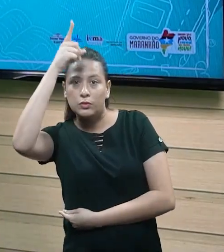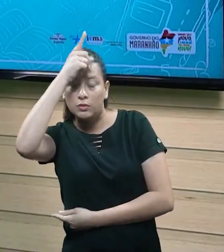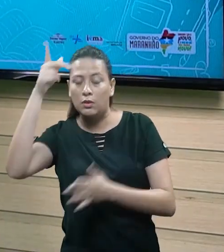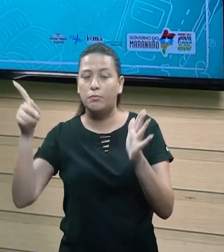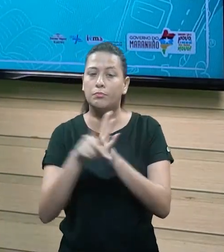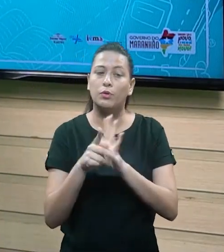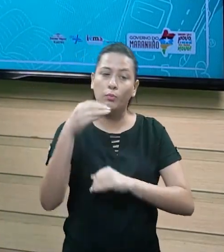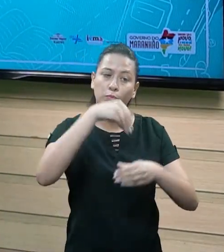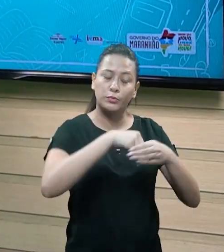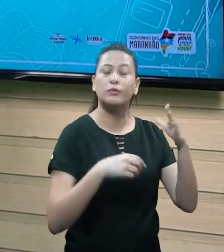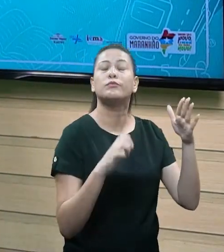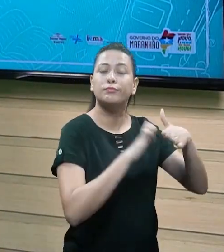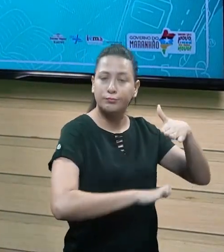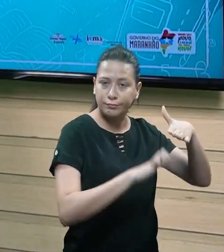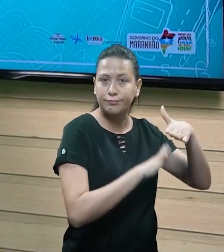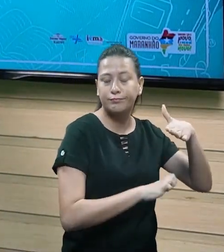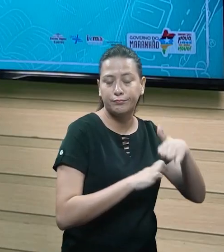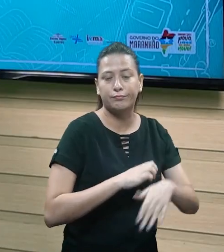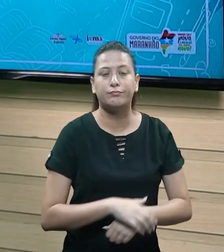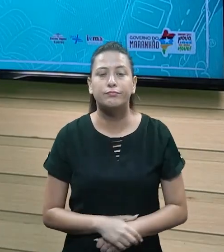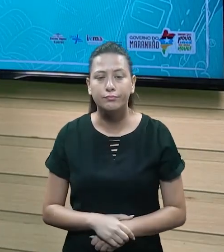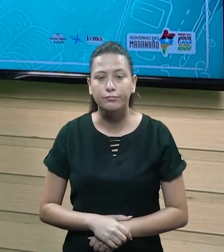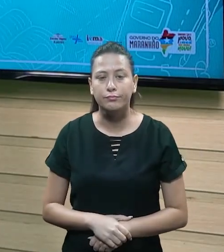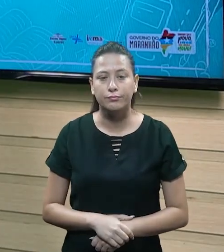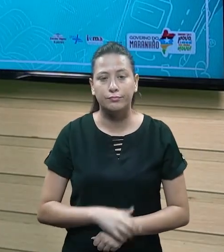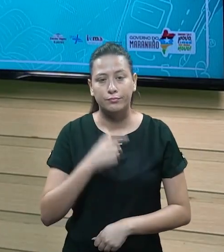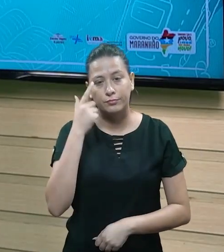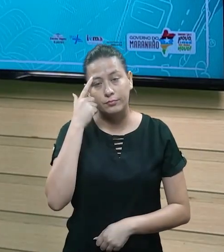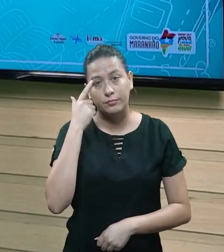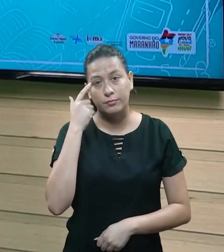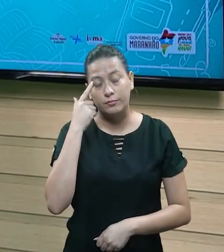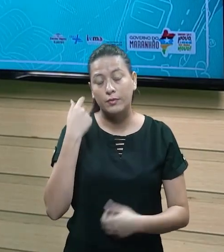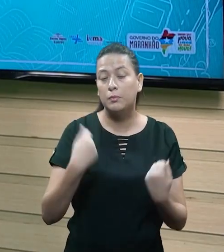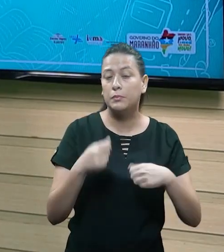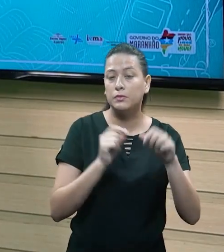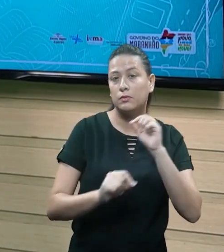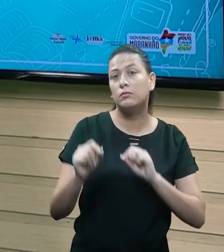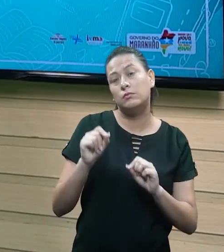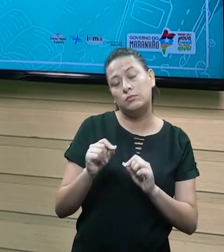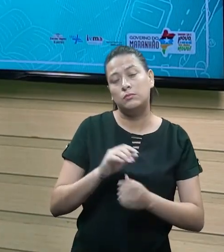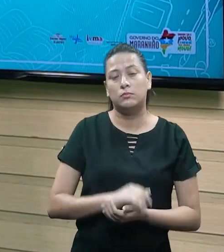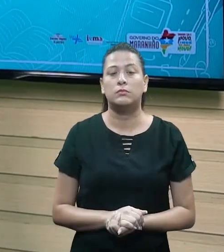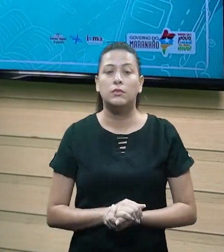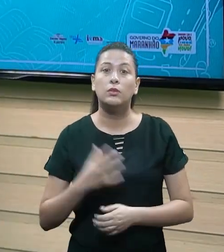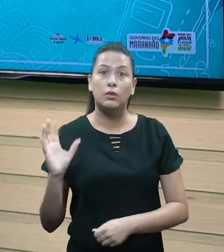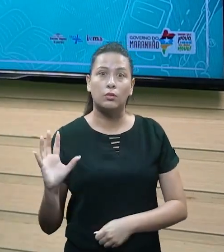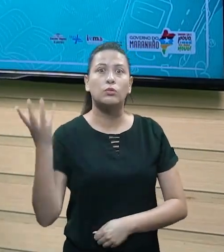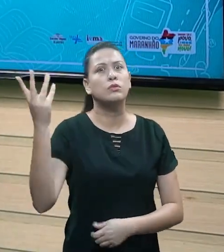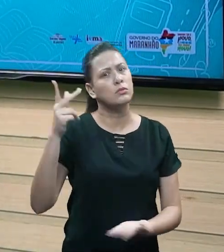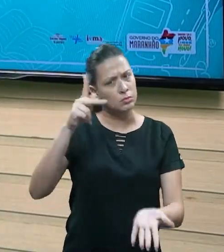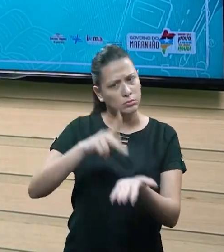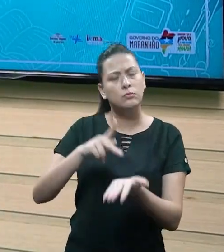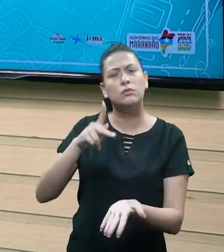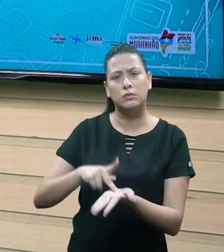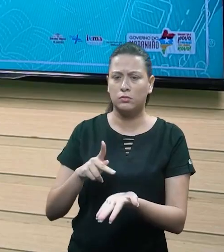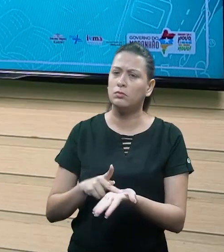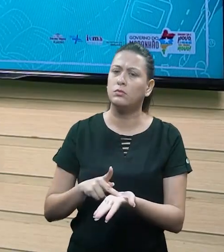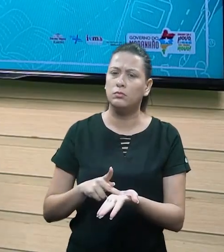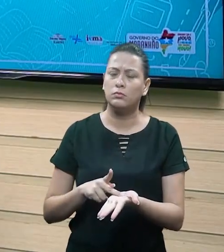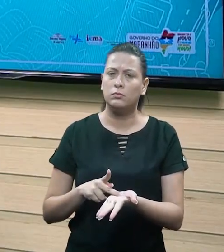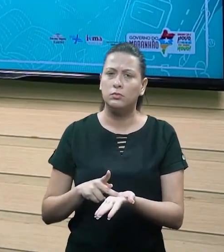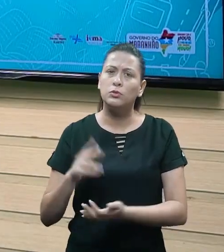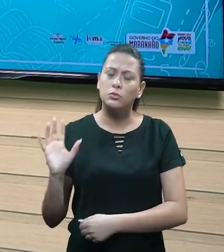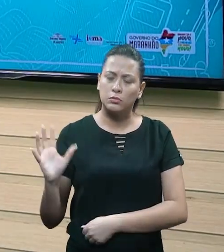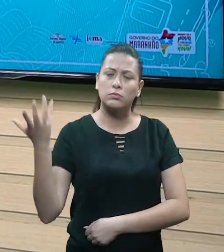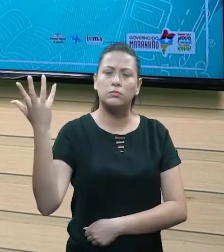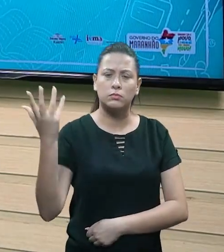dessa parte financeira e do patrimônio da instituição e ela tem que ser muito realista, tá? Ela tem realmente que atender os